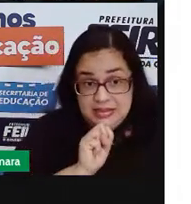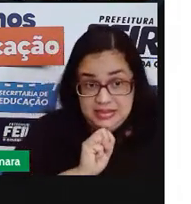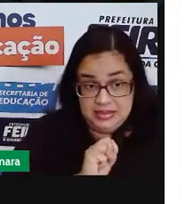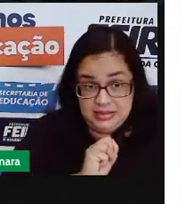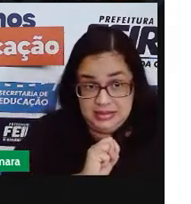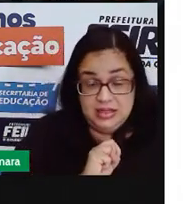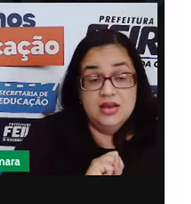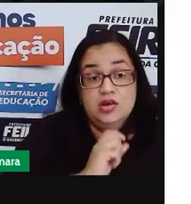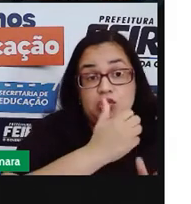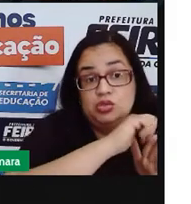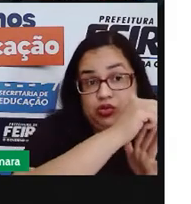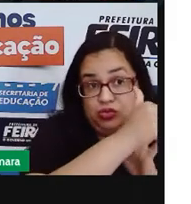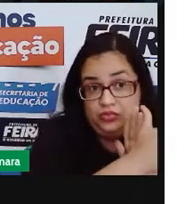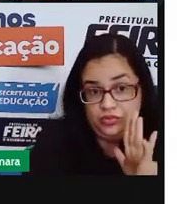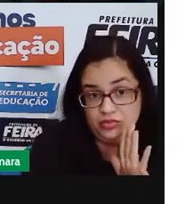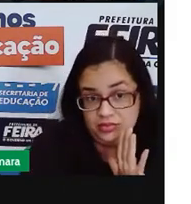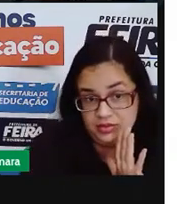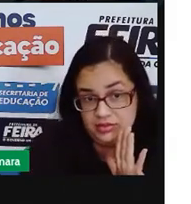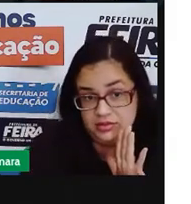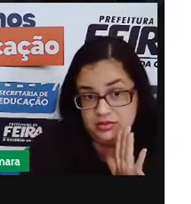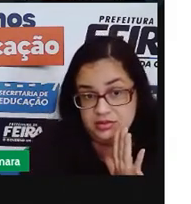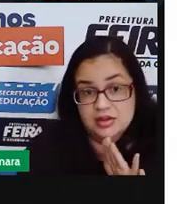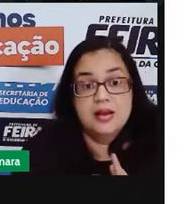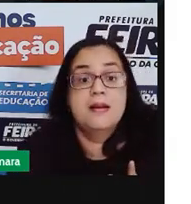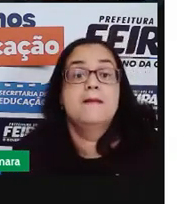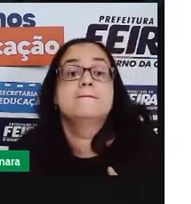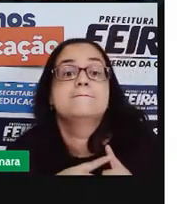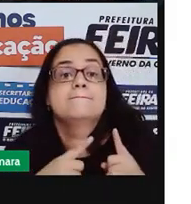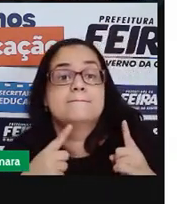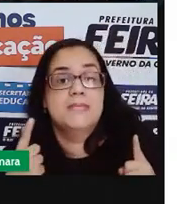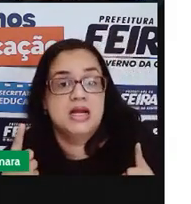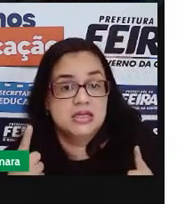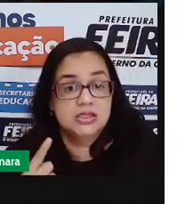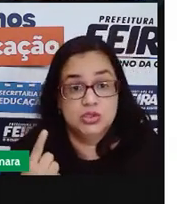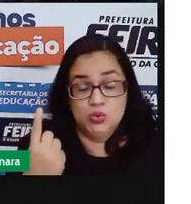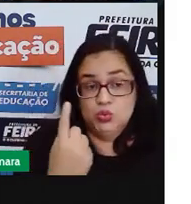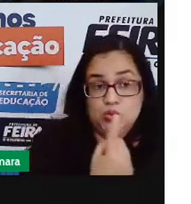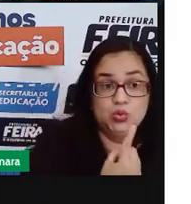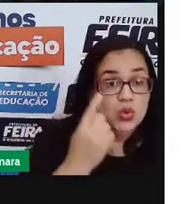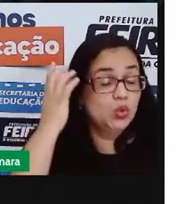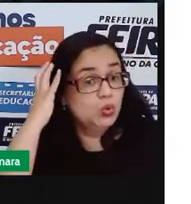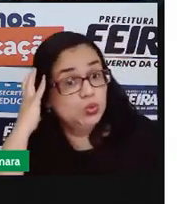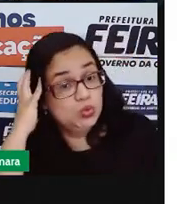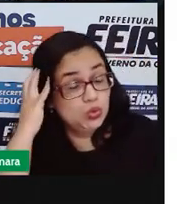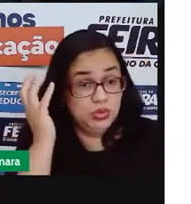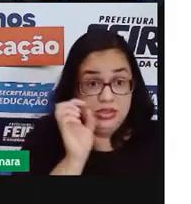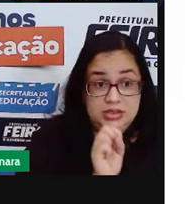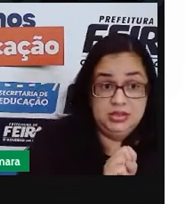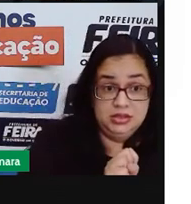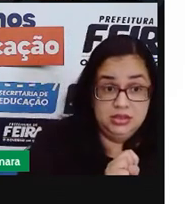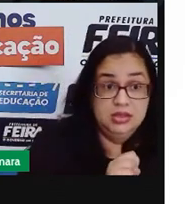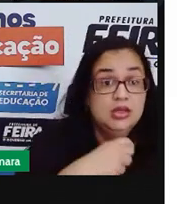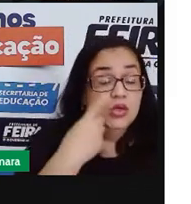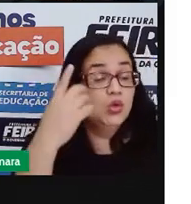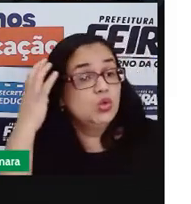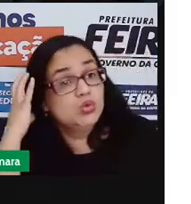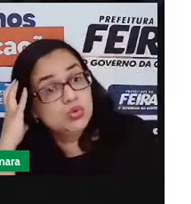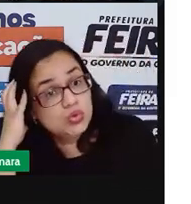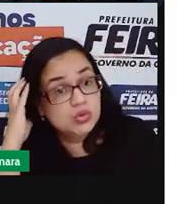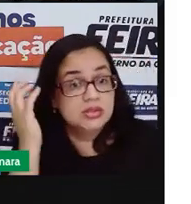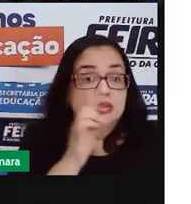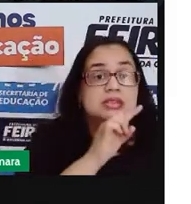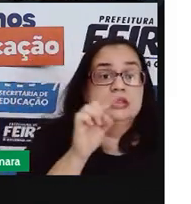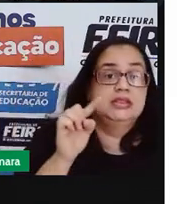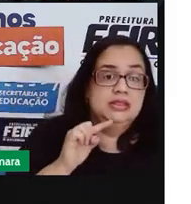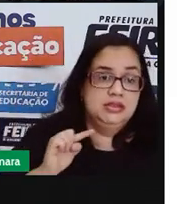som de S e em outra som